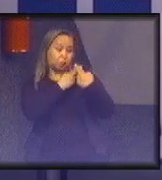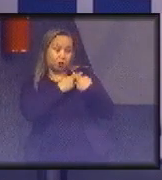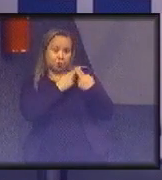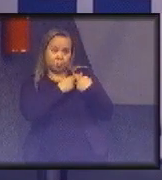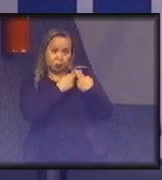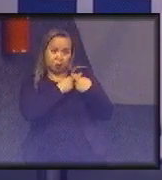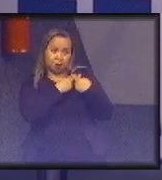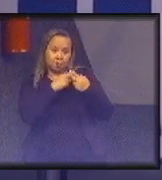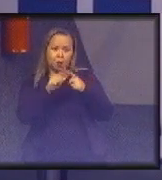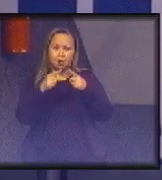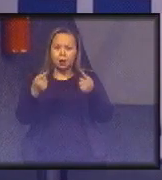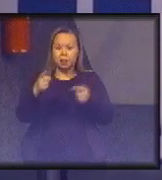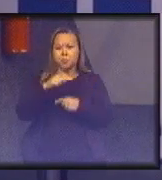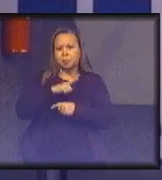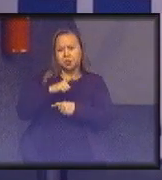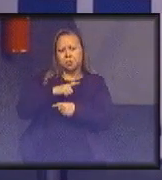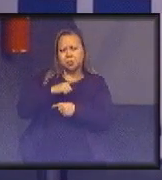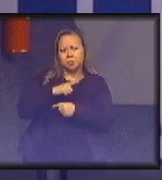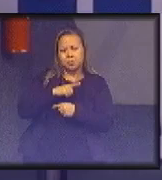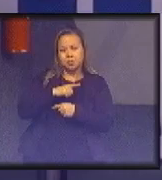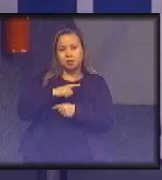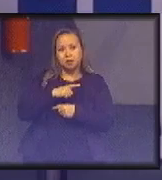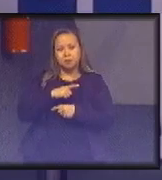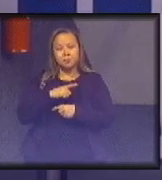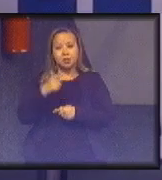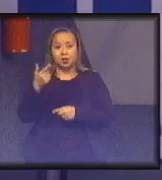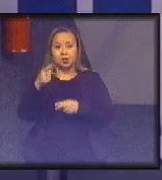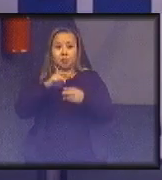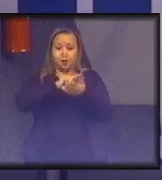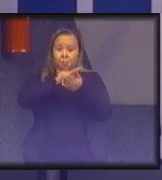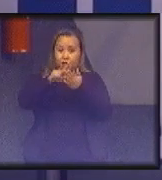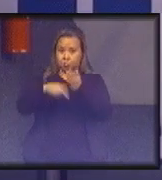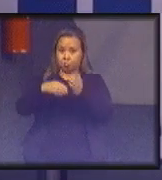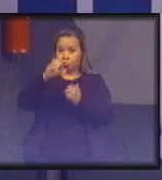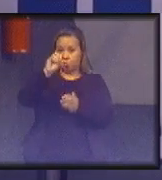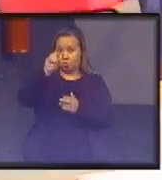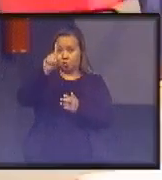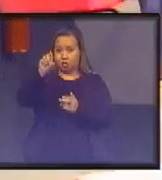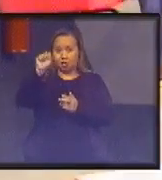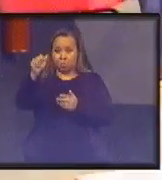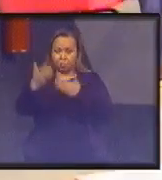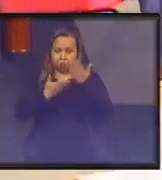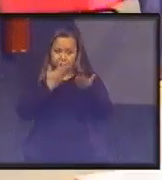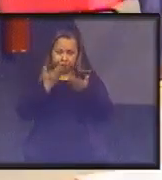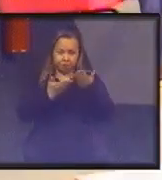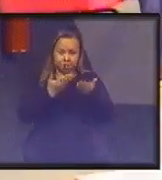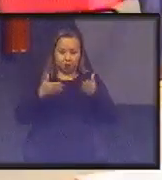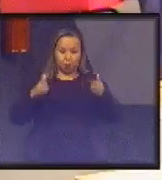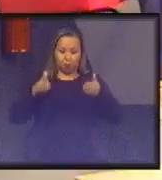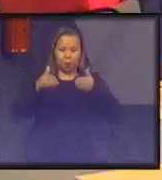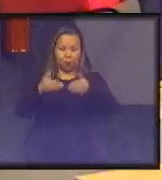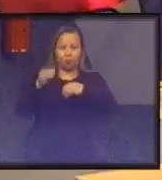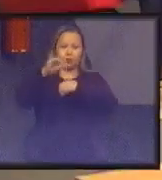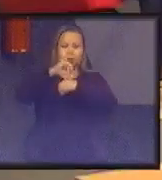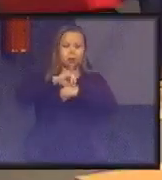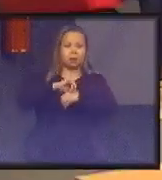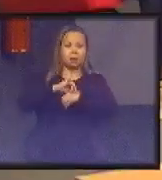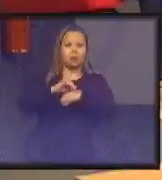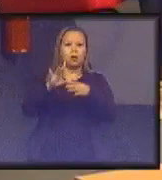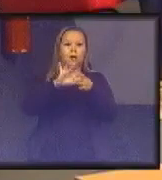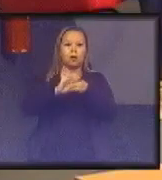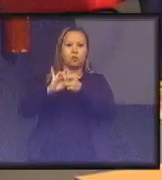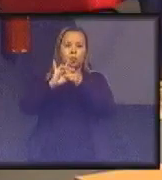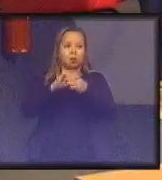Mas ele também tem uma interação com vários outros ODSs. Então, o foco central é o consumo e a produção